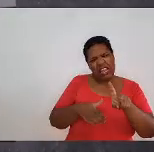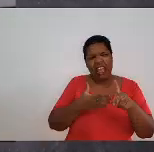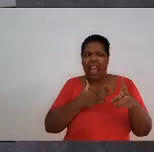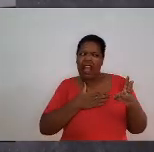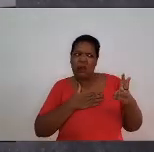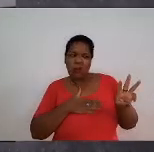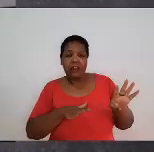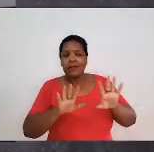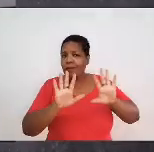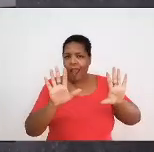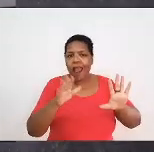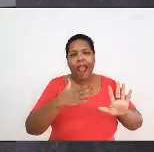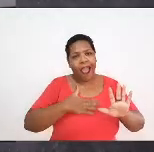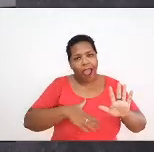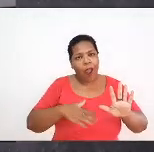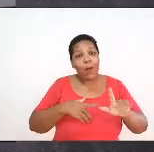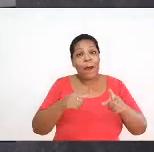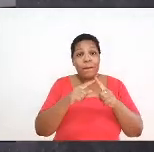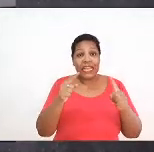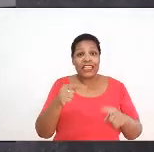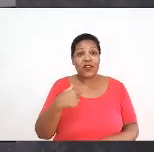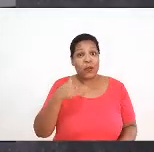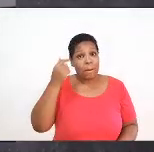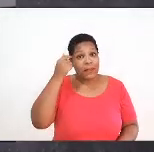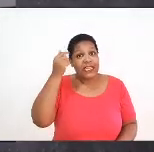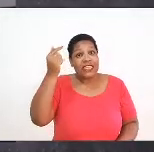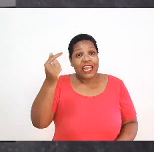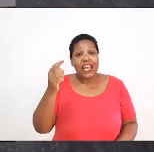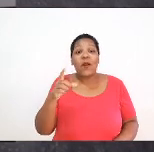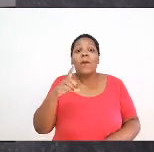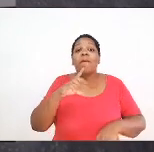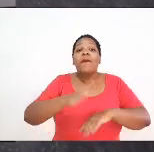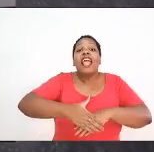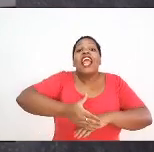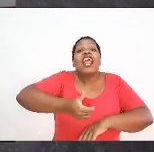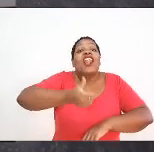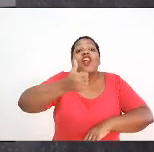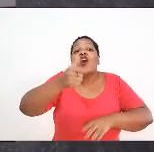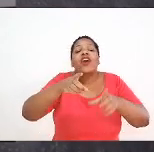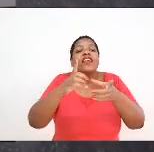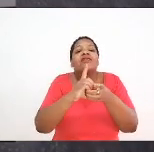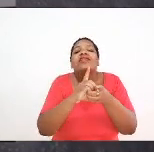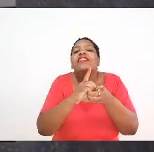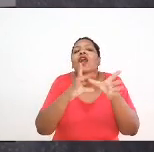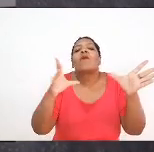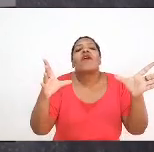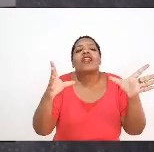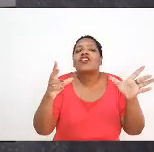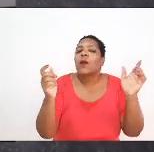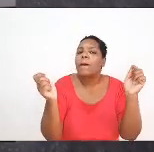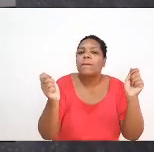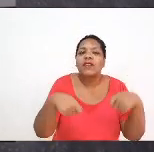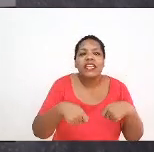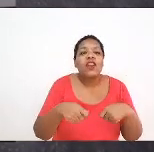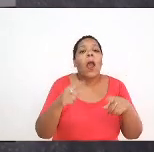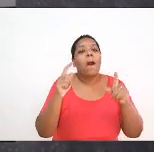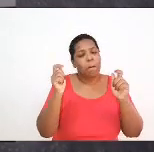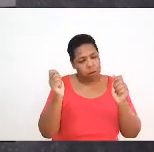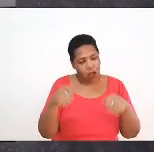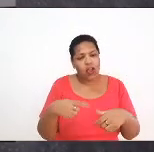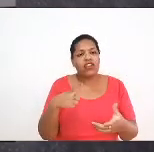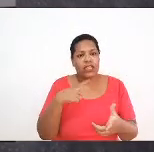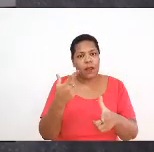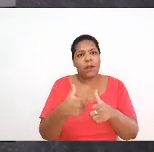perspectiva de que foram, foi feito da forma mais democrática possível, mais participativa possível, e isso também é um